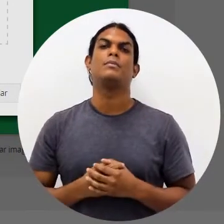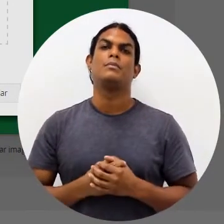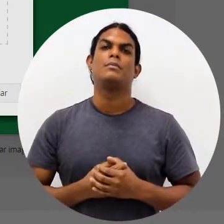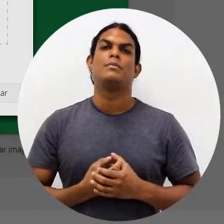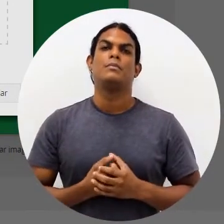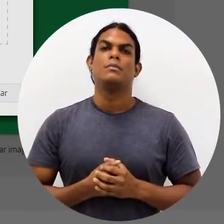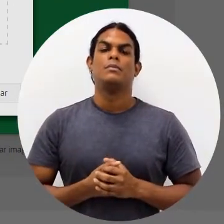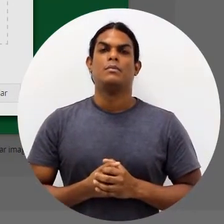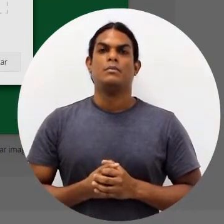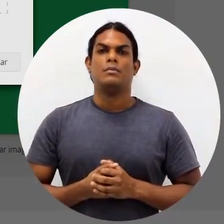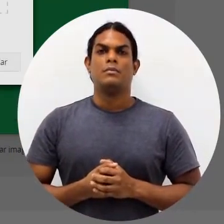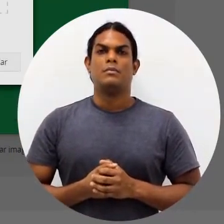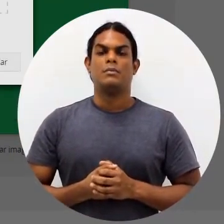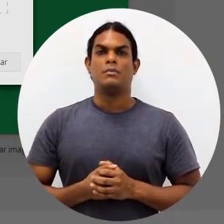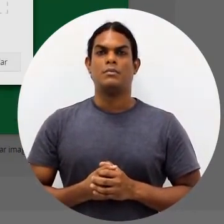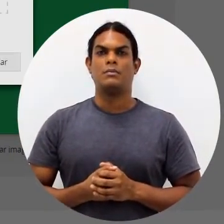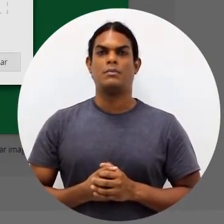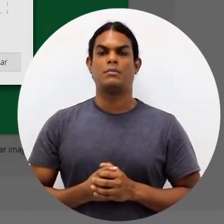Vamos lá.